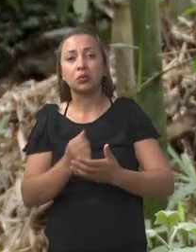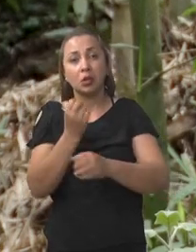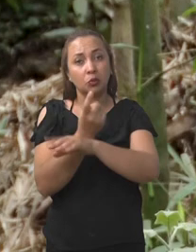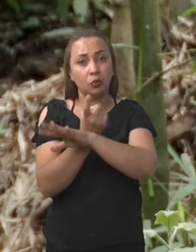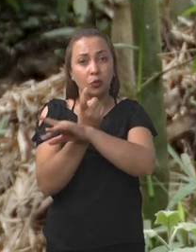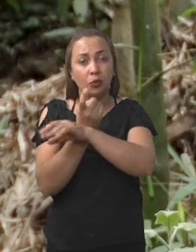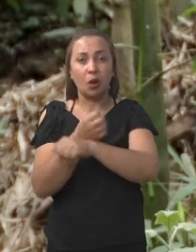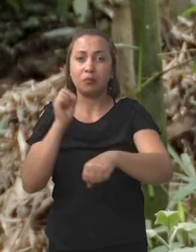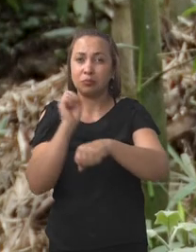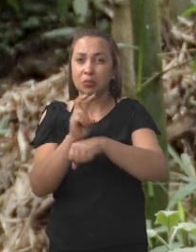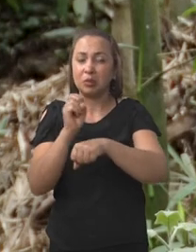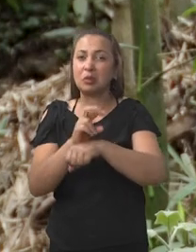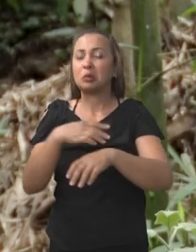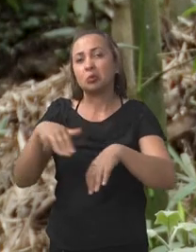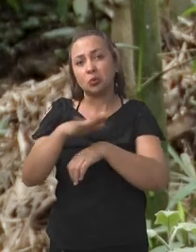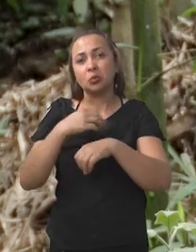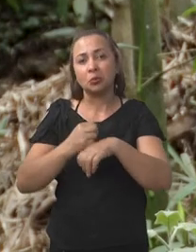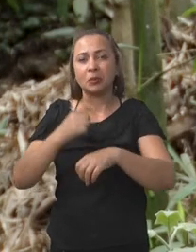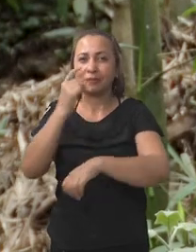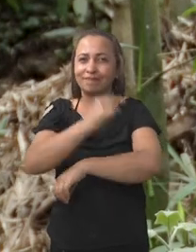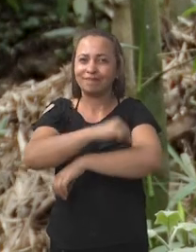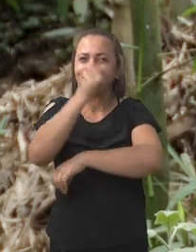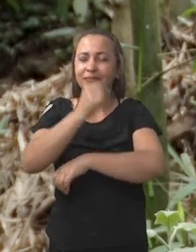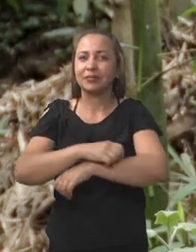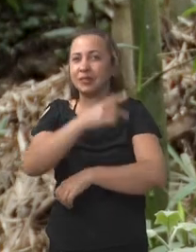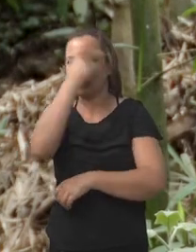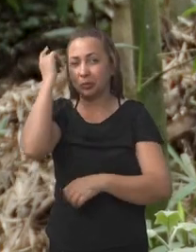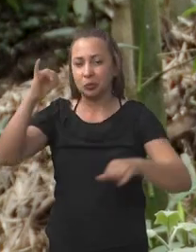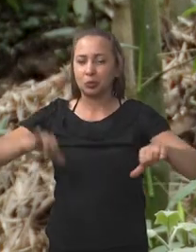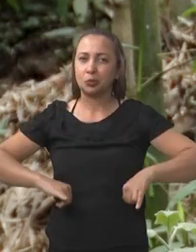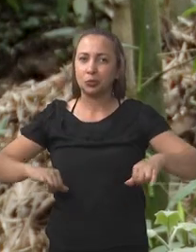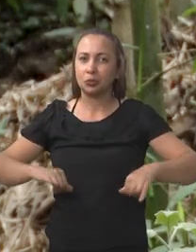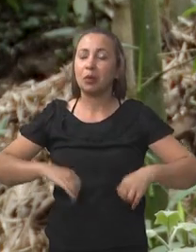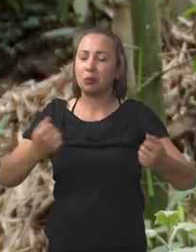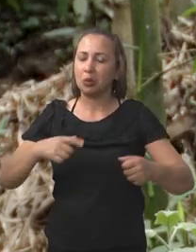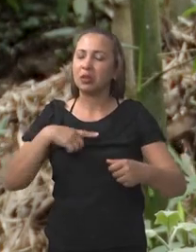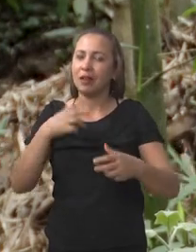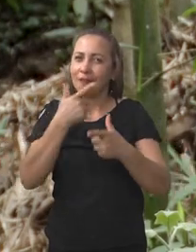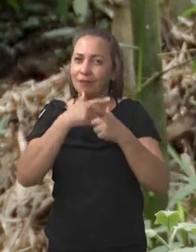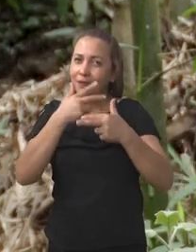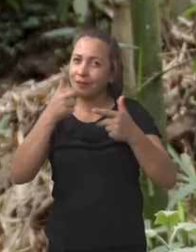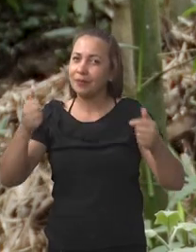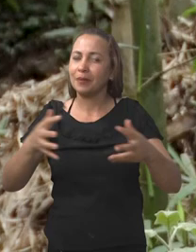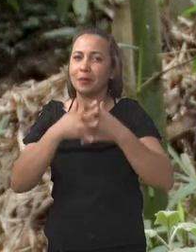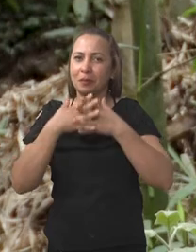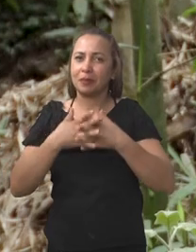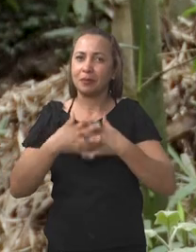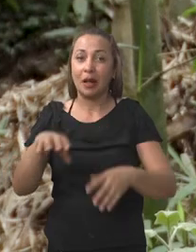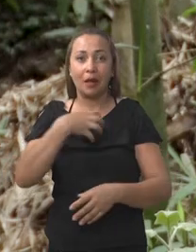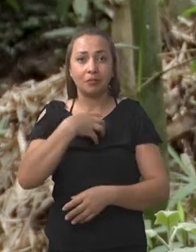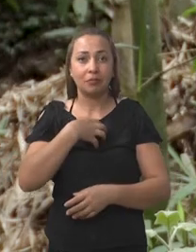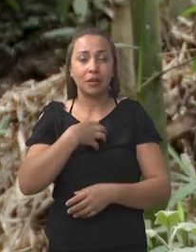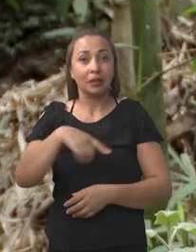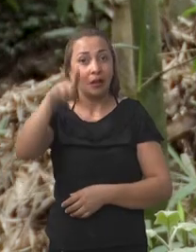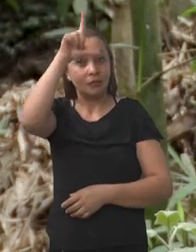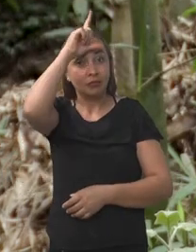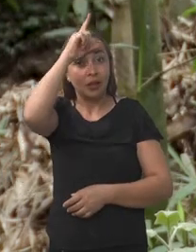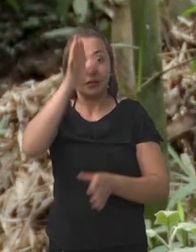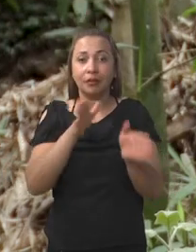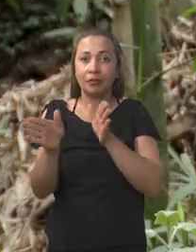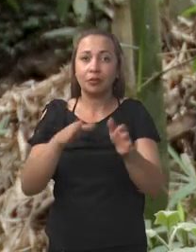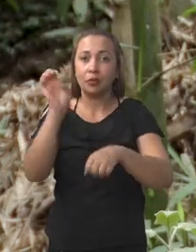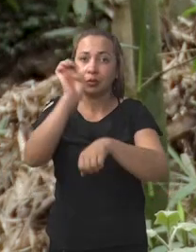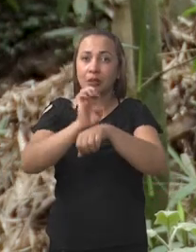escorpião através da picada sofrida pela vítima, que pode causar sérias complicações. A Bahia lidera entre os estados